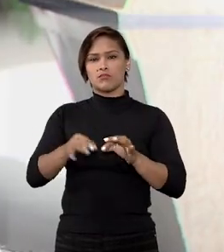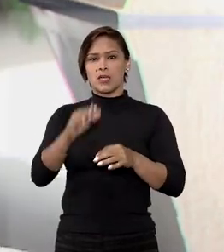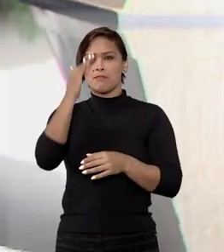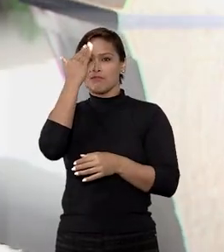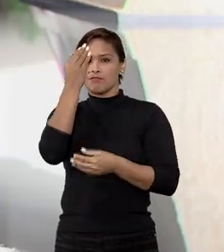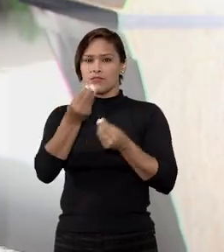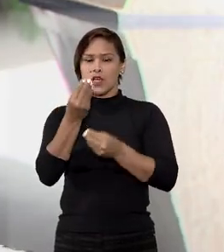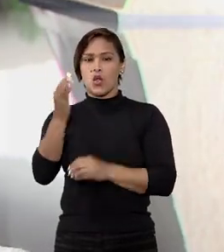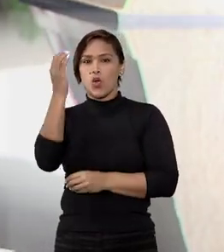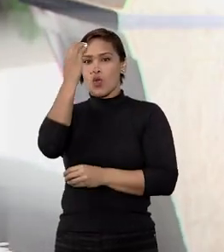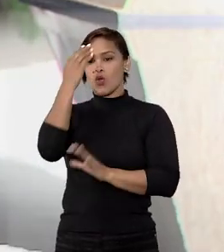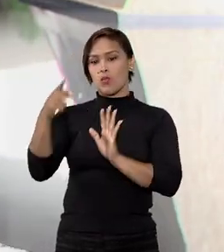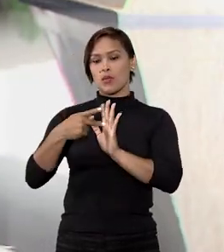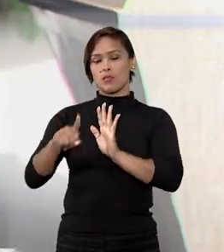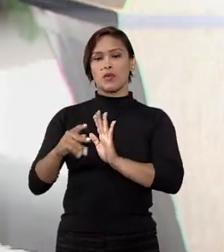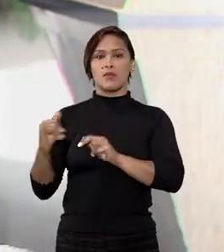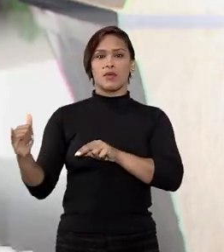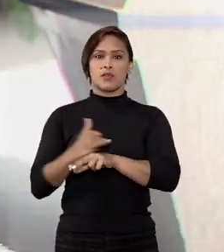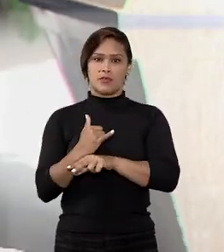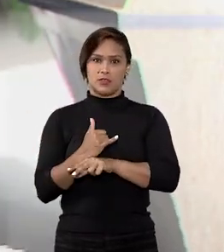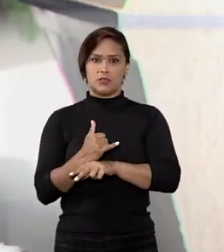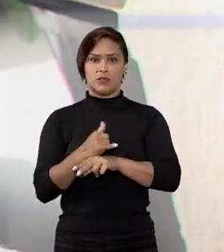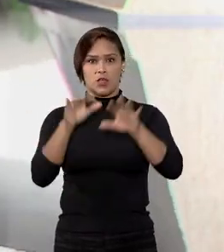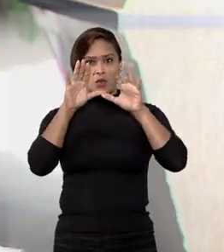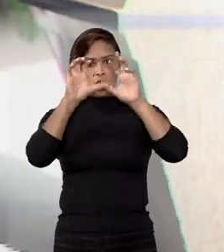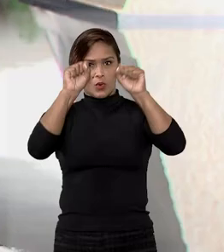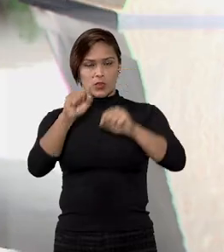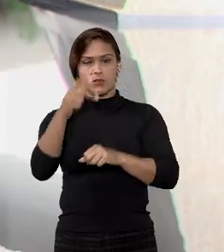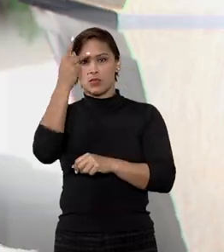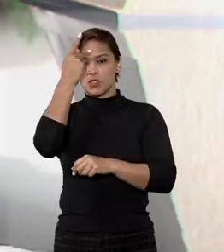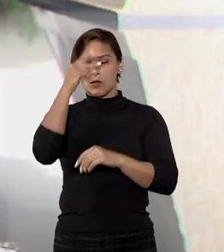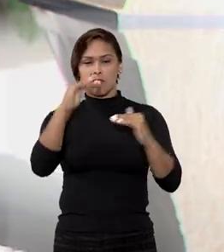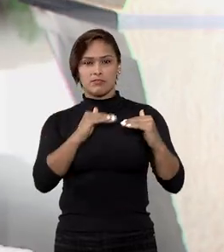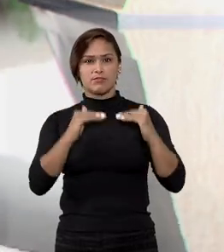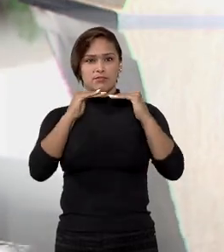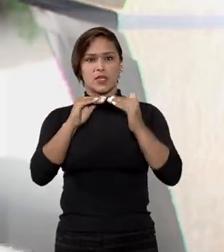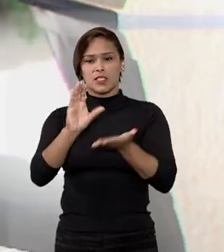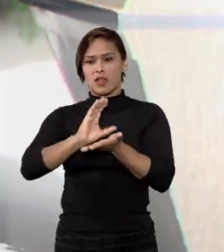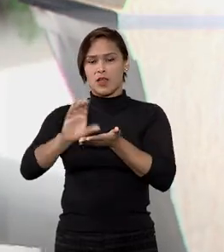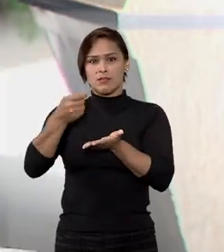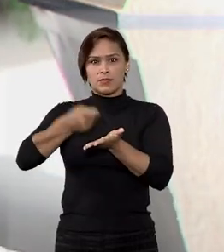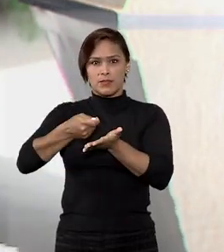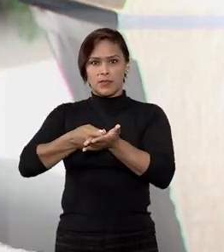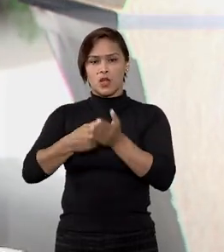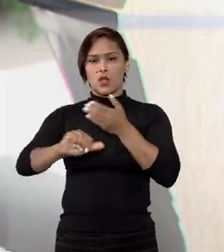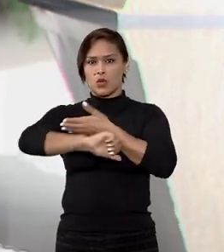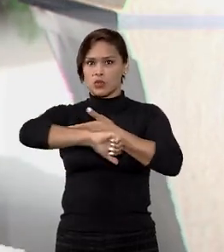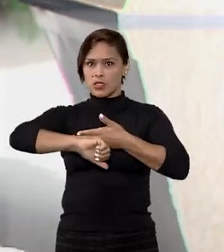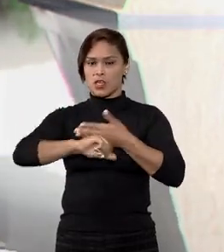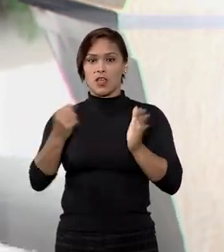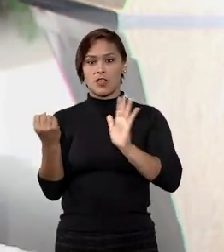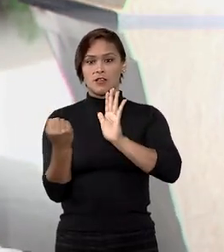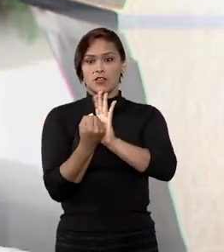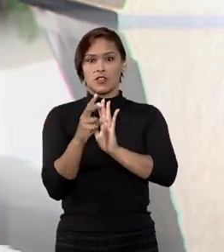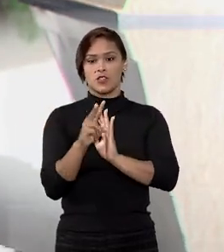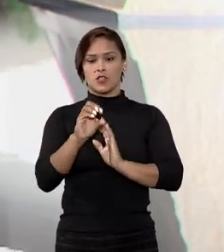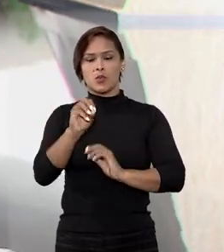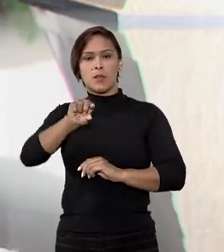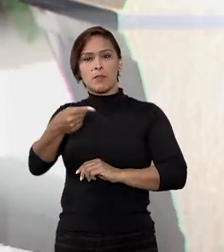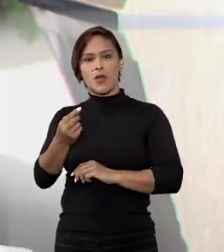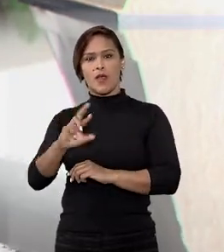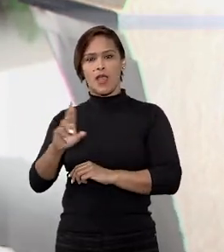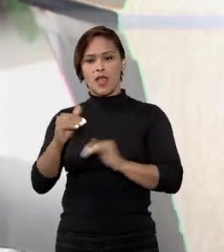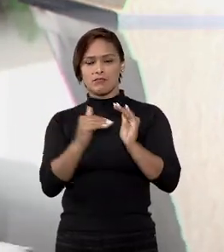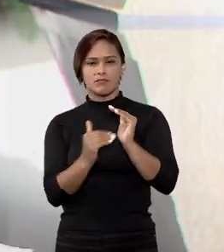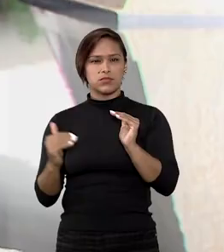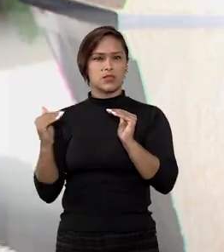juízo reconheceu culpa exclusiva da vítima. O Tribunal de Justiça de São Paulo manteve a indenização por danos morais e fixou em R$ 50